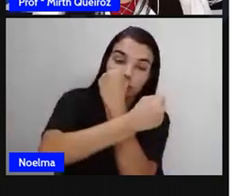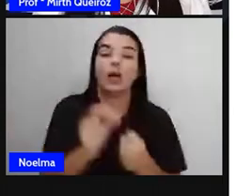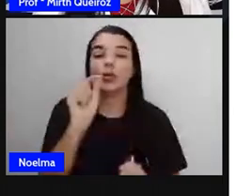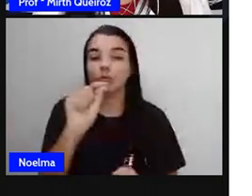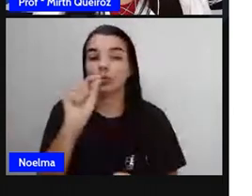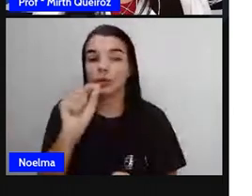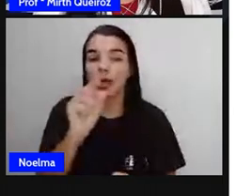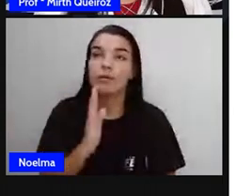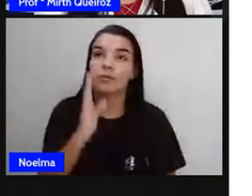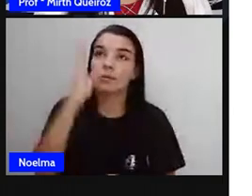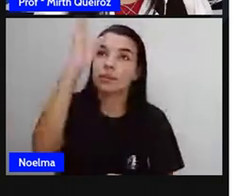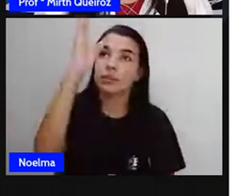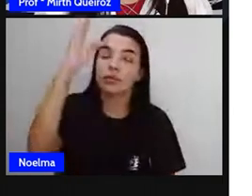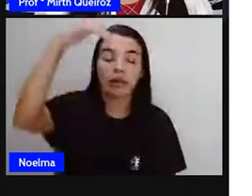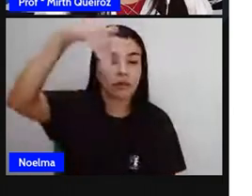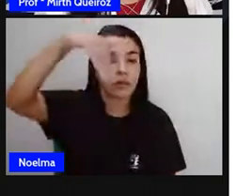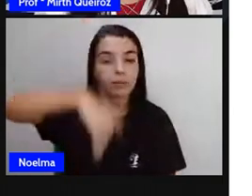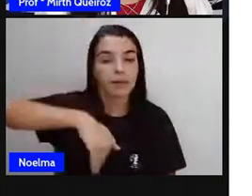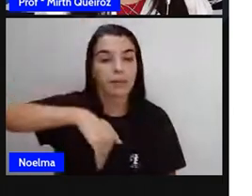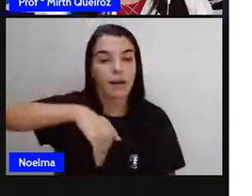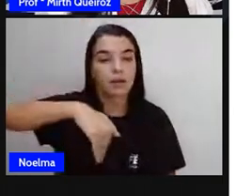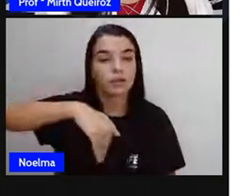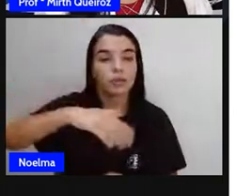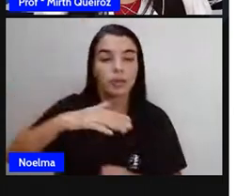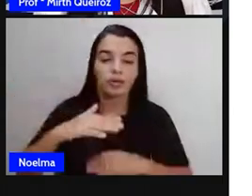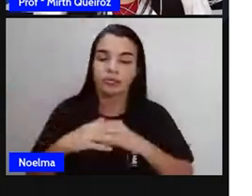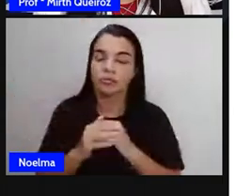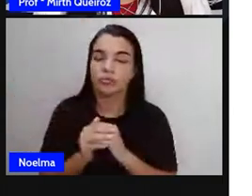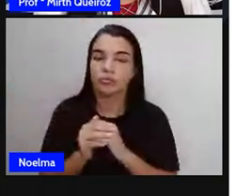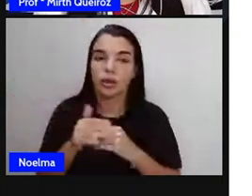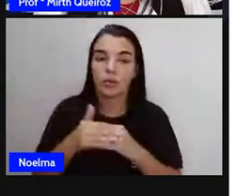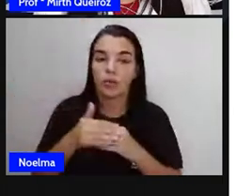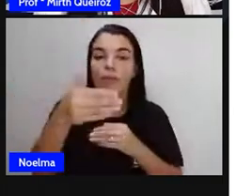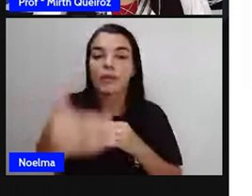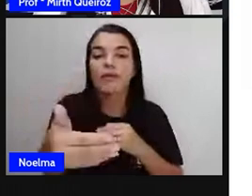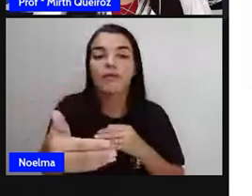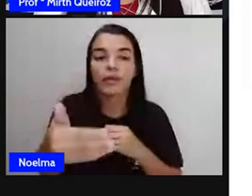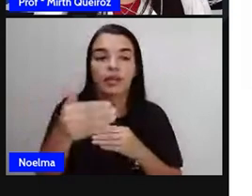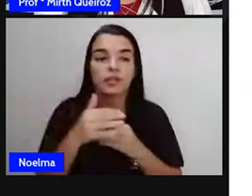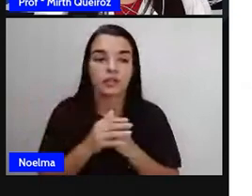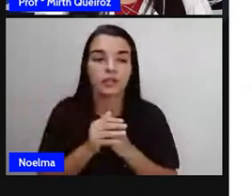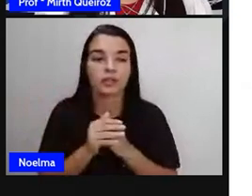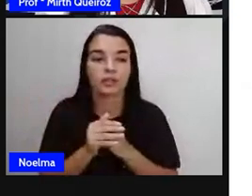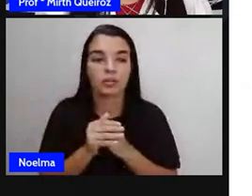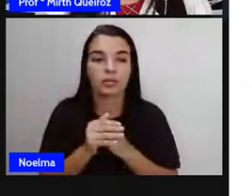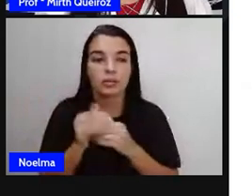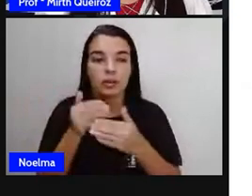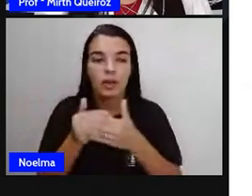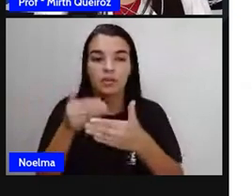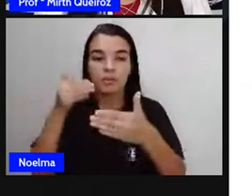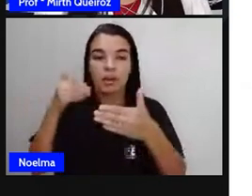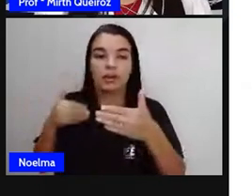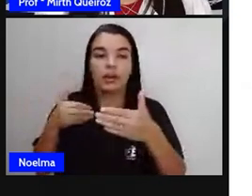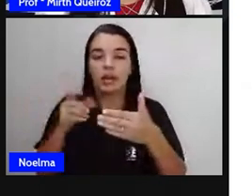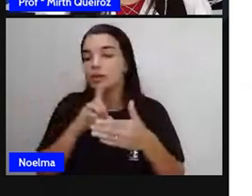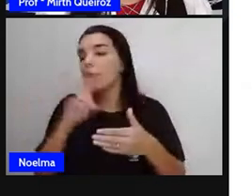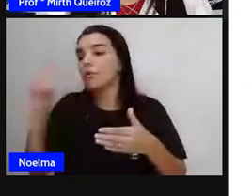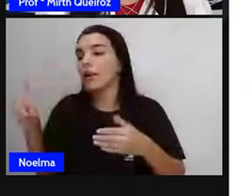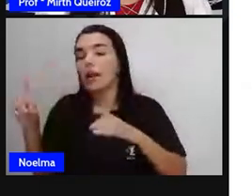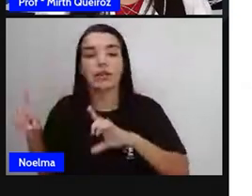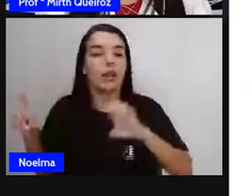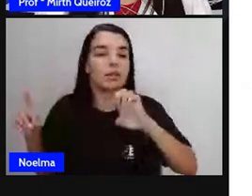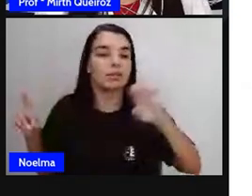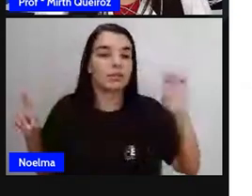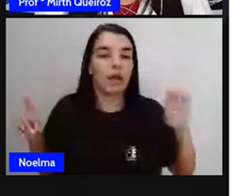O que é virar para cima. O que é avançar acima, né? Avançar à direita, avançar à